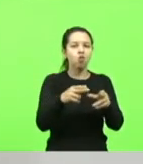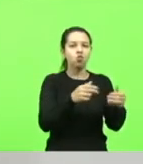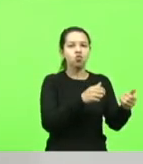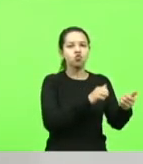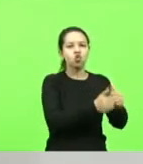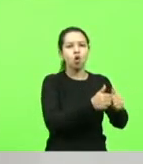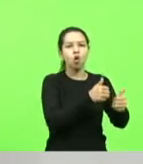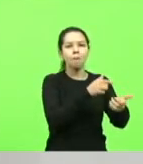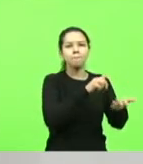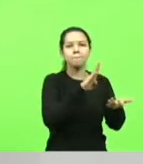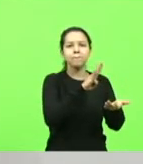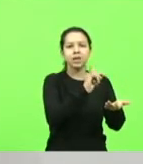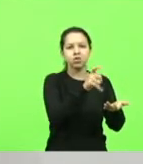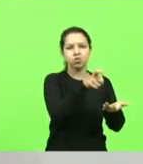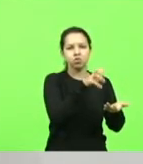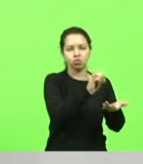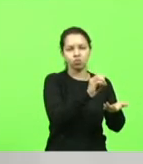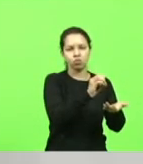jogo do bicho?